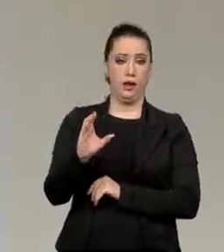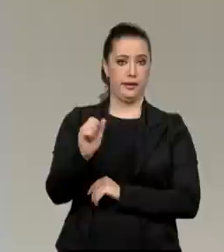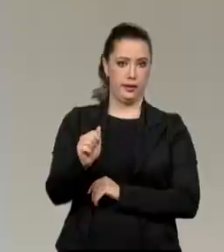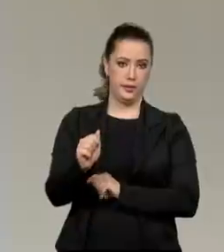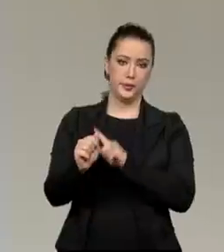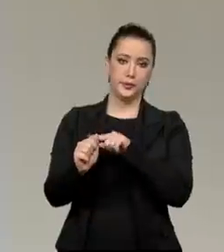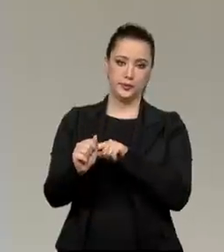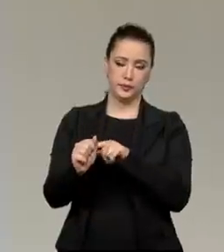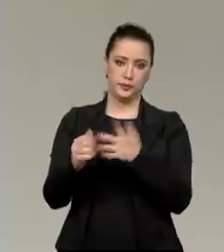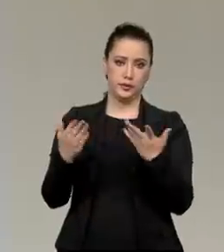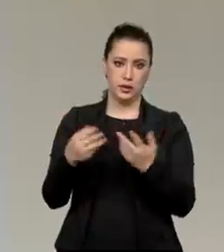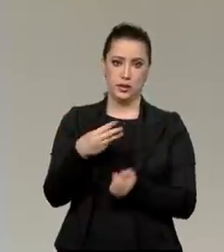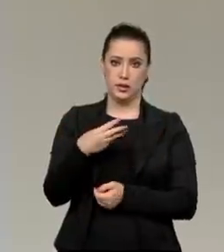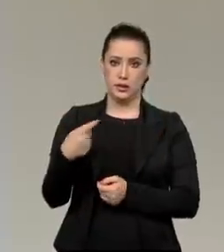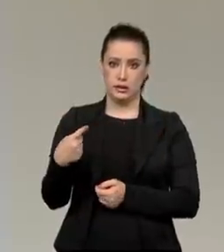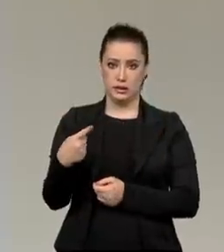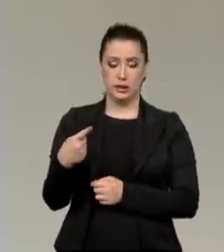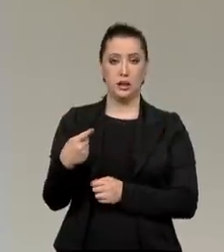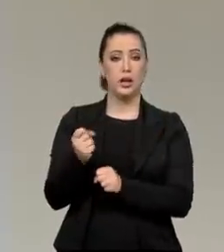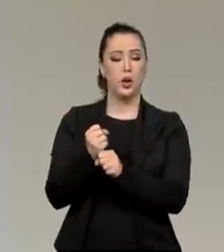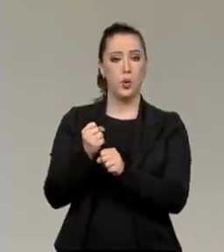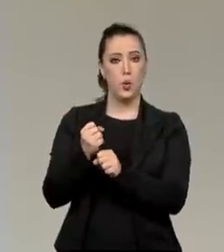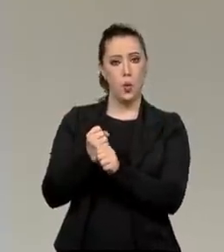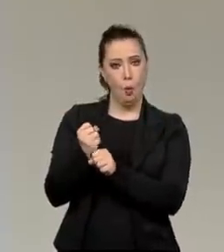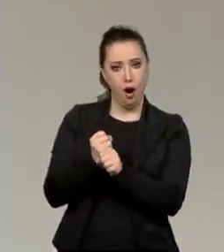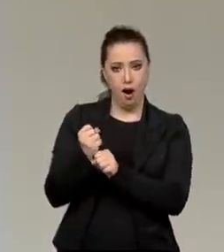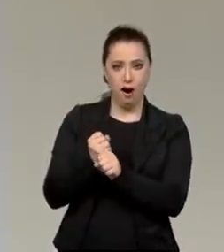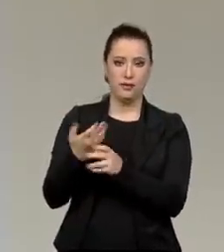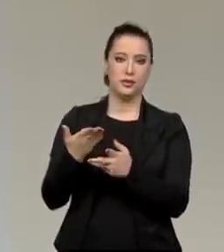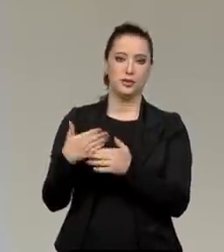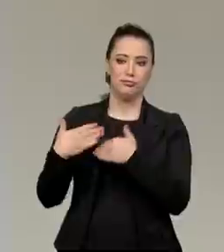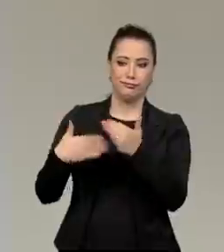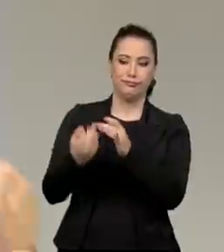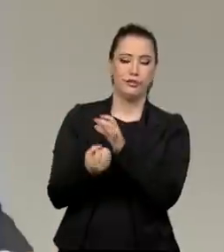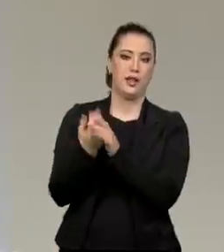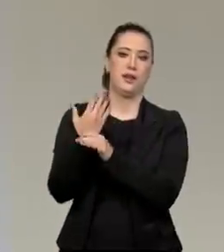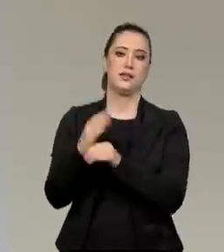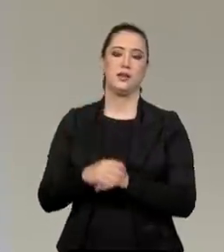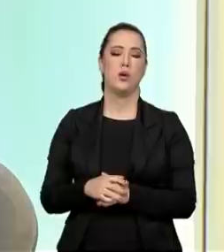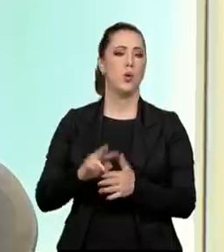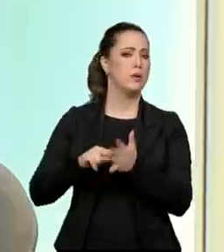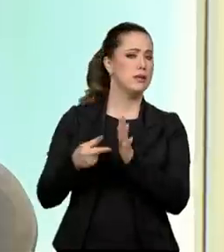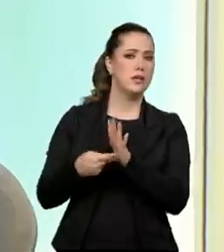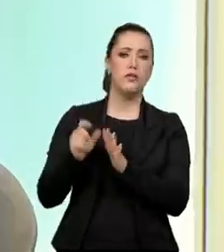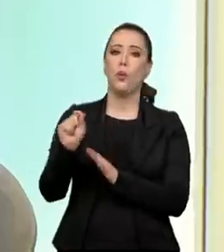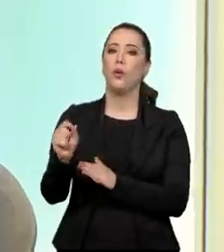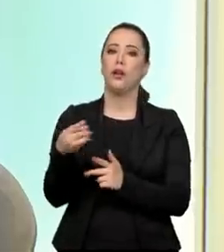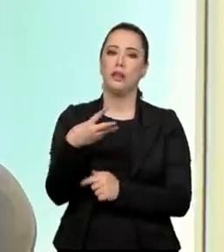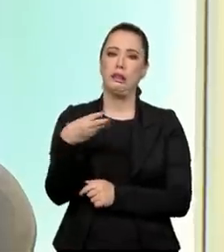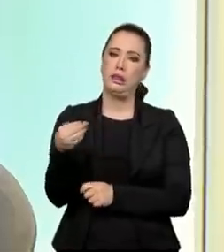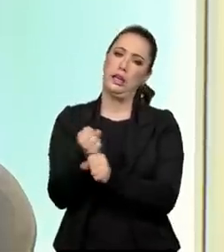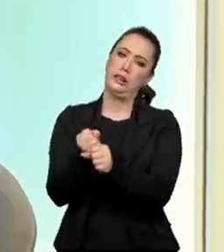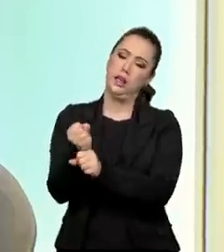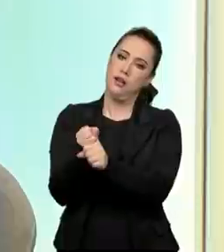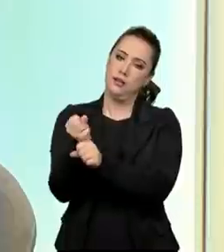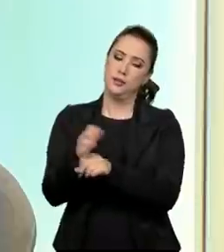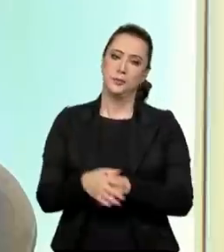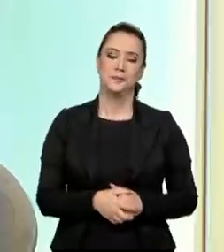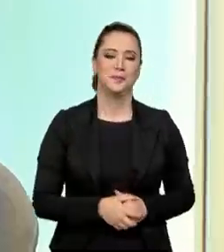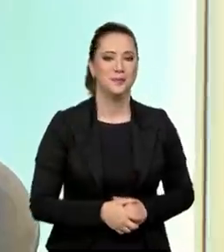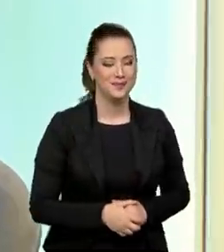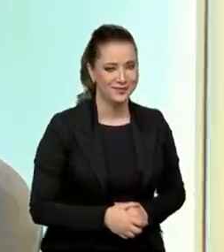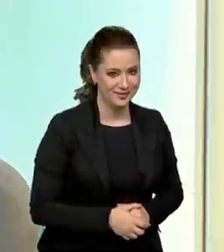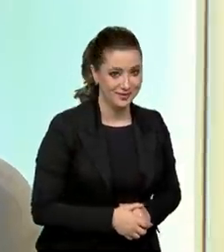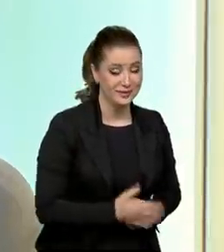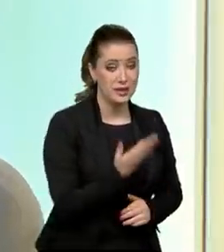O ele significou para a sociedade brasileira nessas três décadas? O Estatuto da Criança e Adolescente, ele inaugura